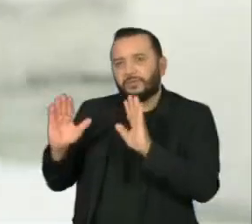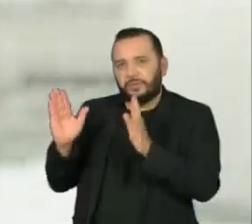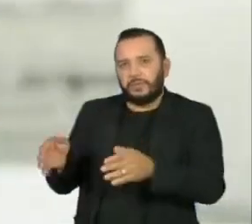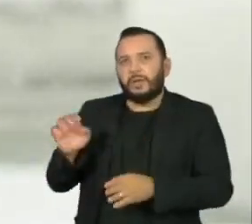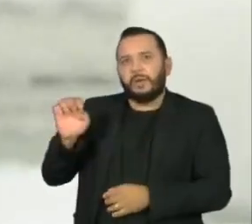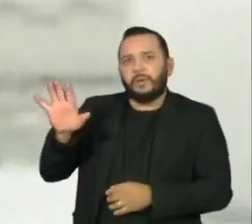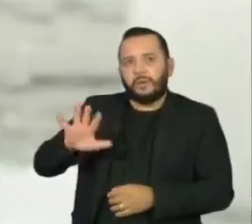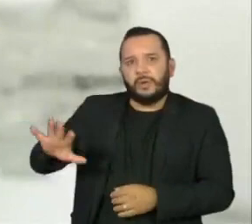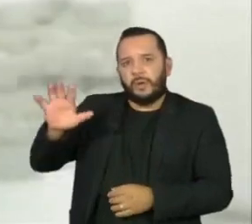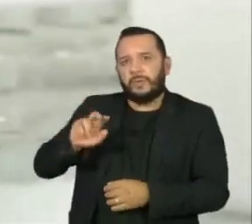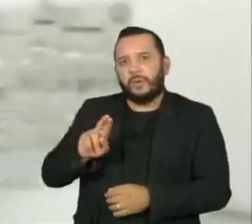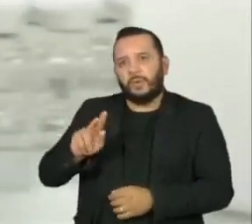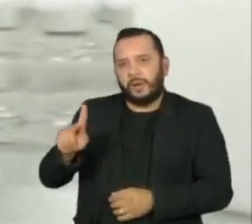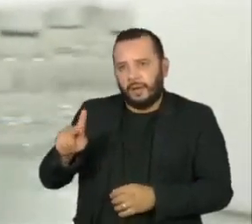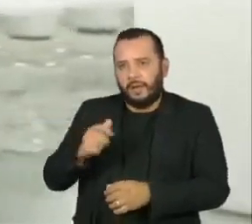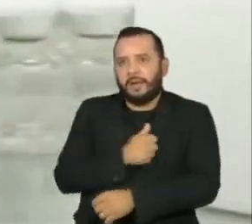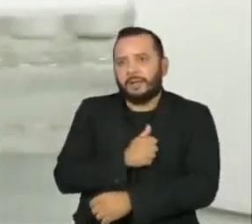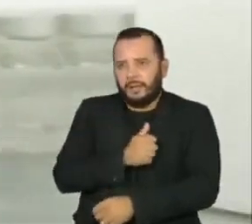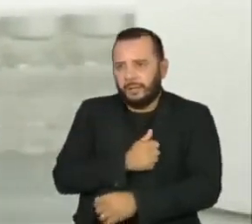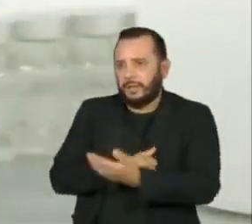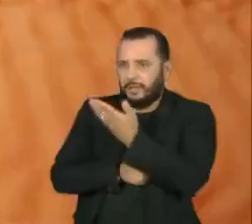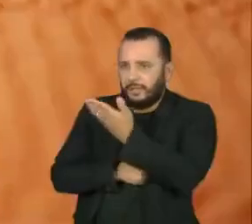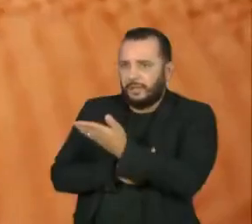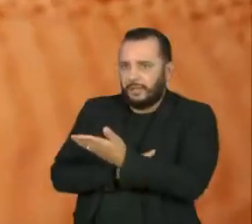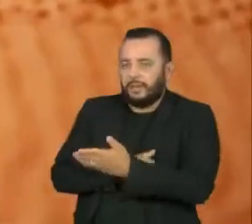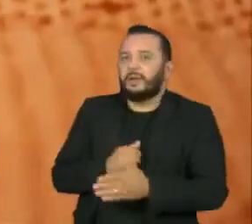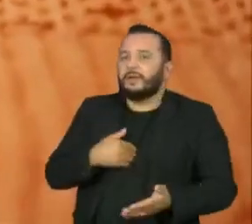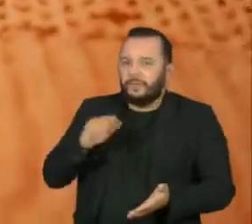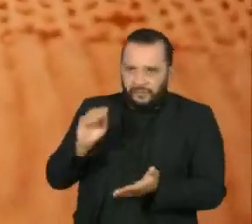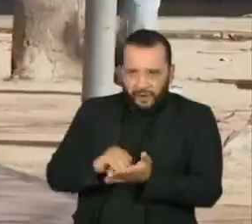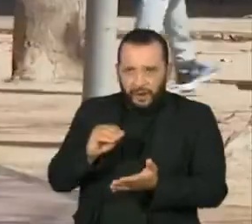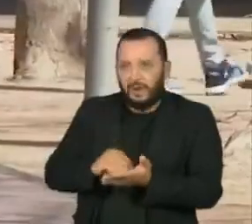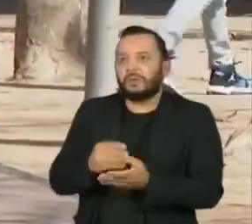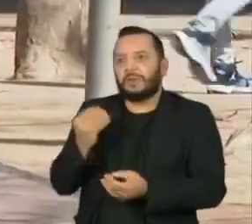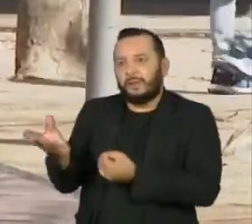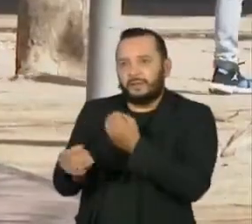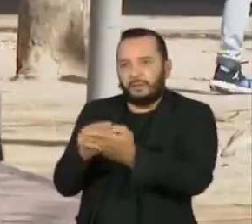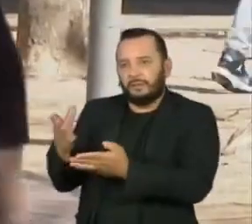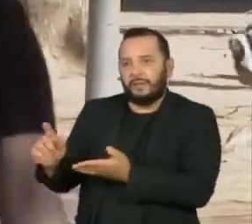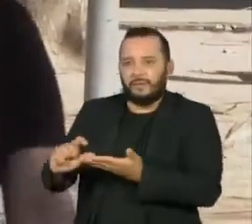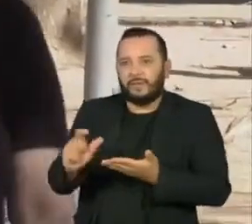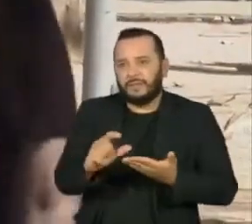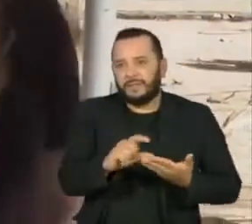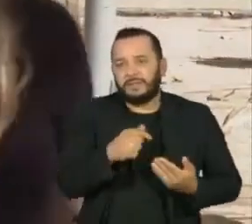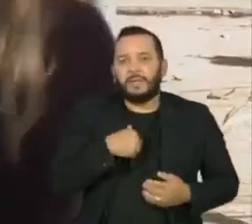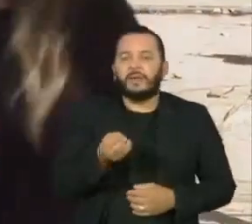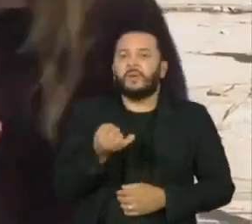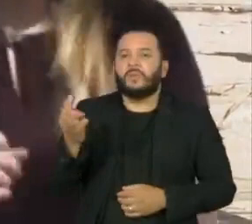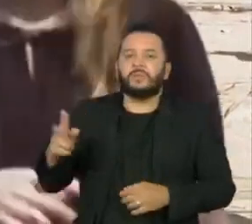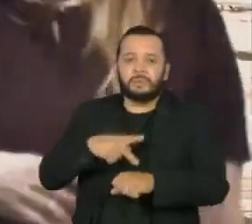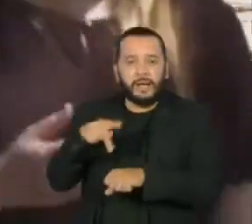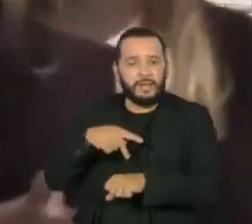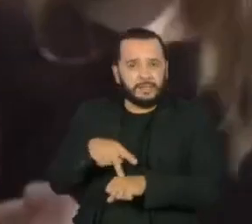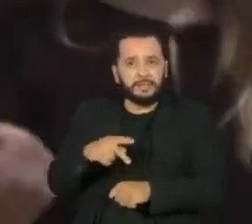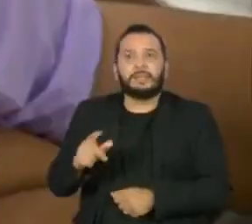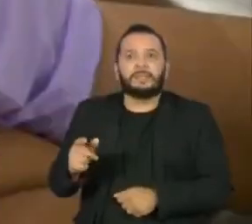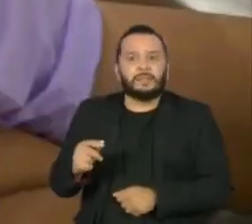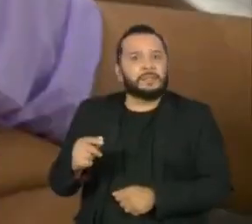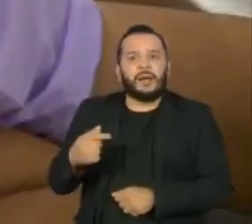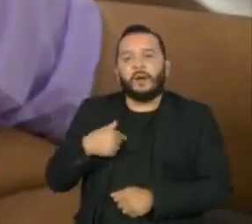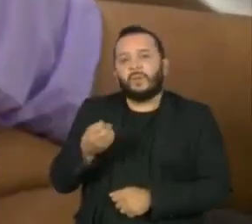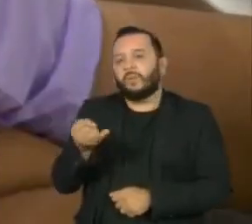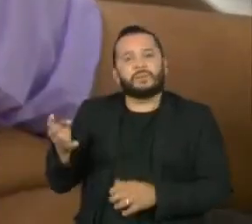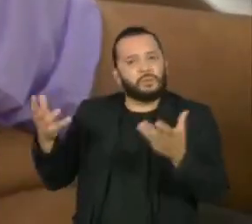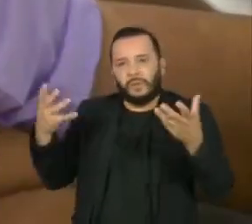Reino Unido e Canadá também estão muito aquém do que haviam oferecido. Em algumas dessas nações, há ainda a recusa da